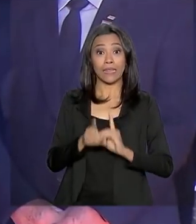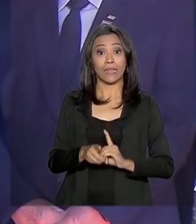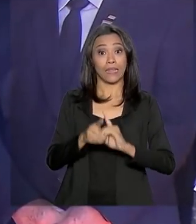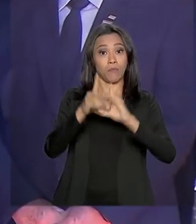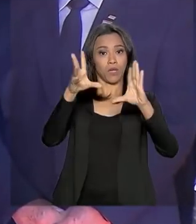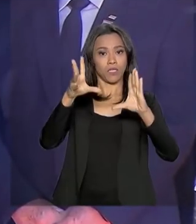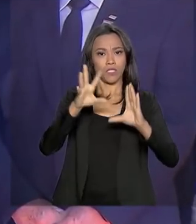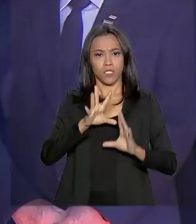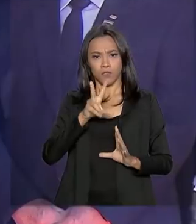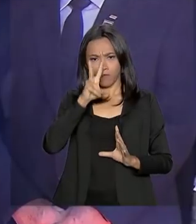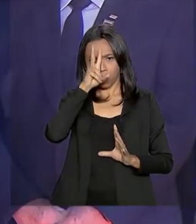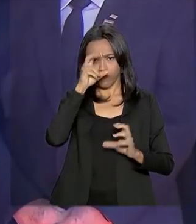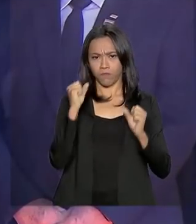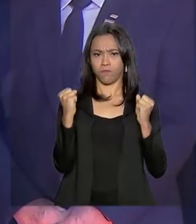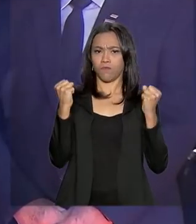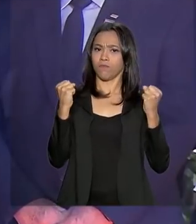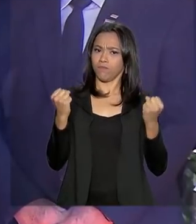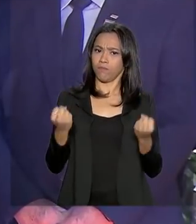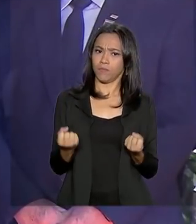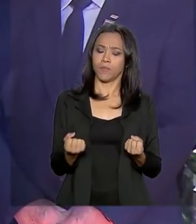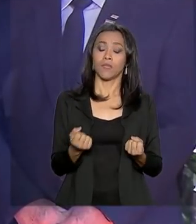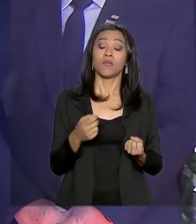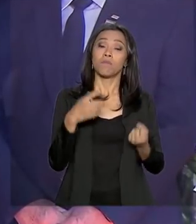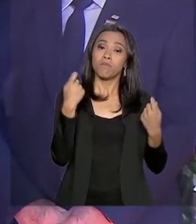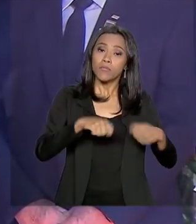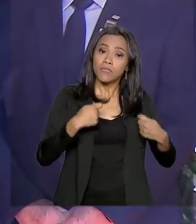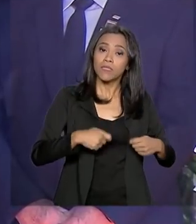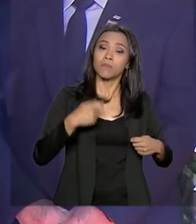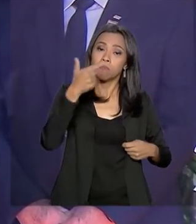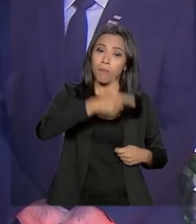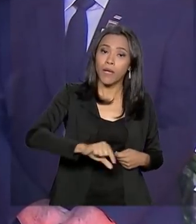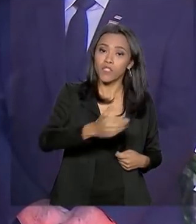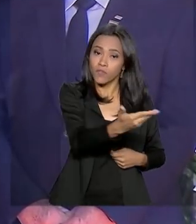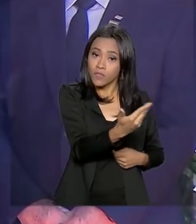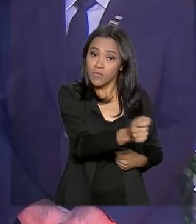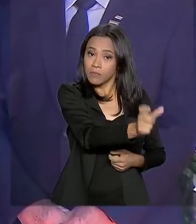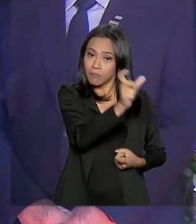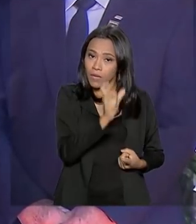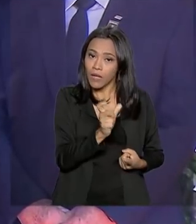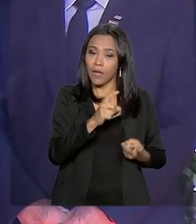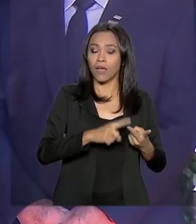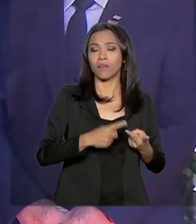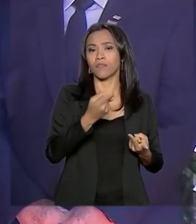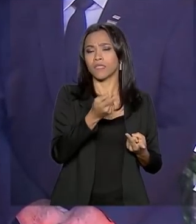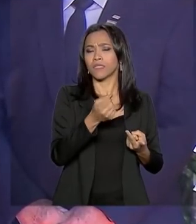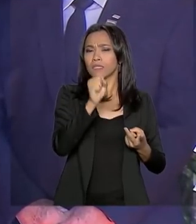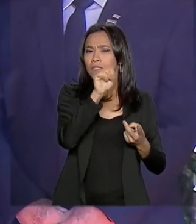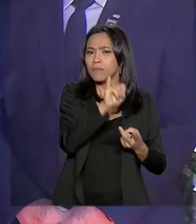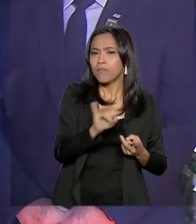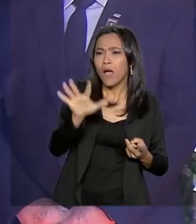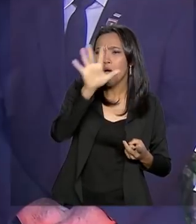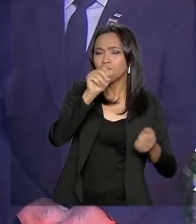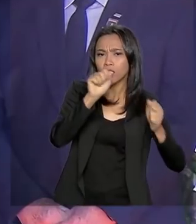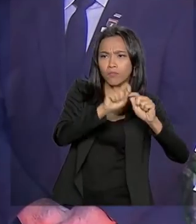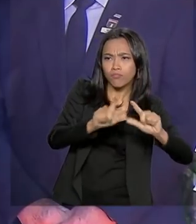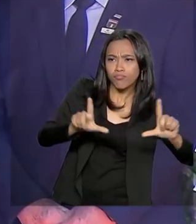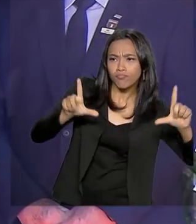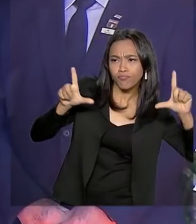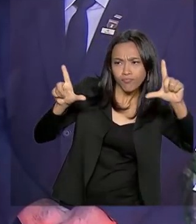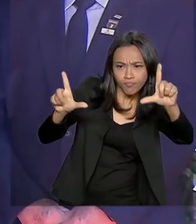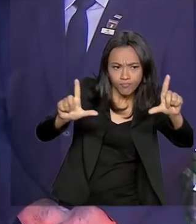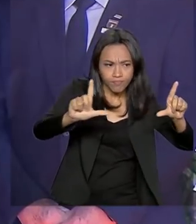vocês, cada vez mais, palavras, letras e imagens que estejam